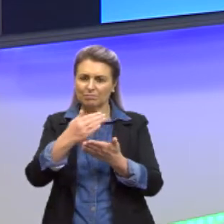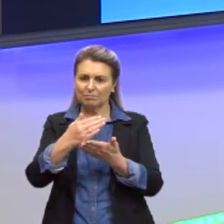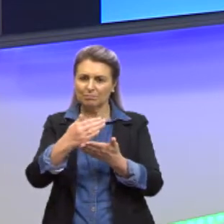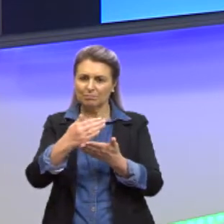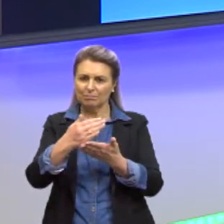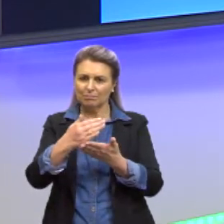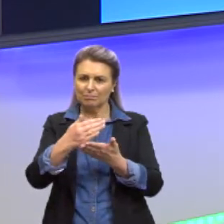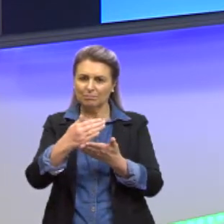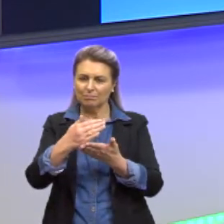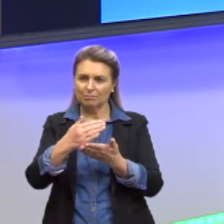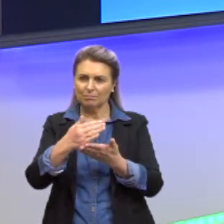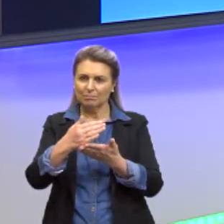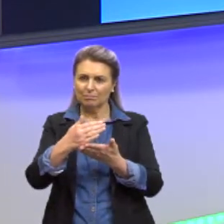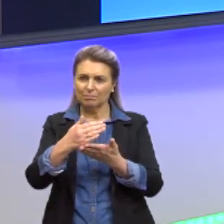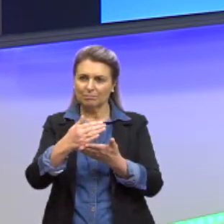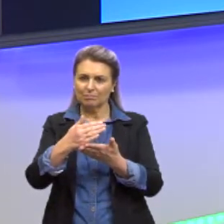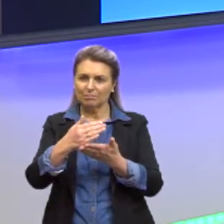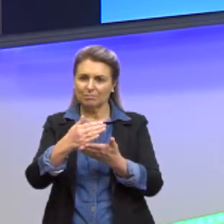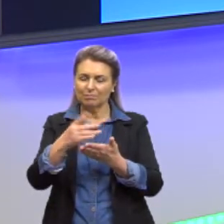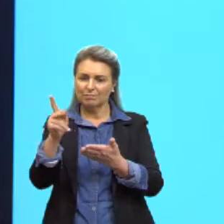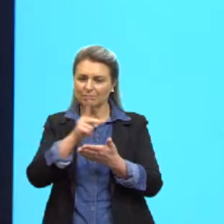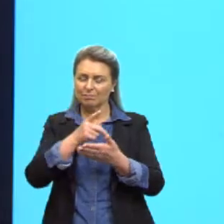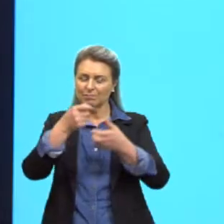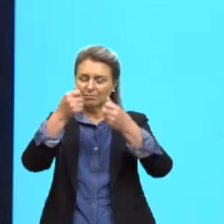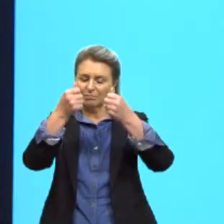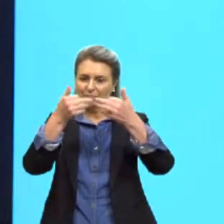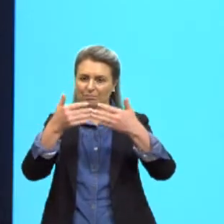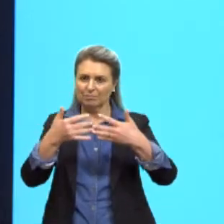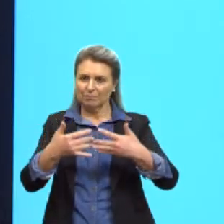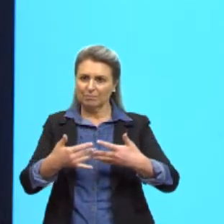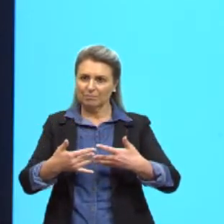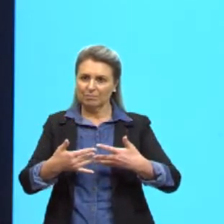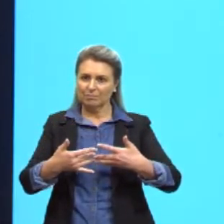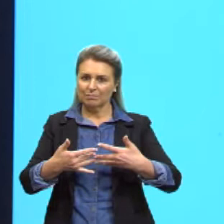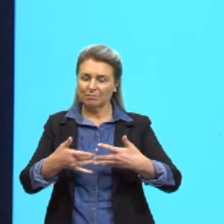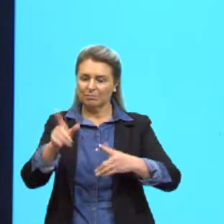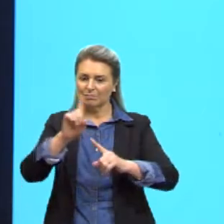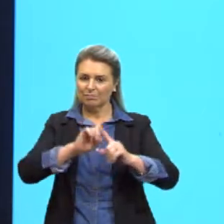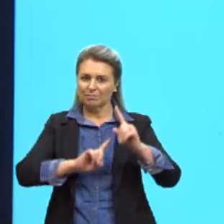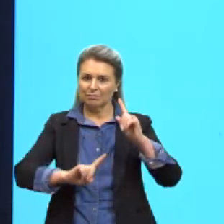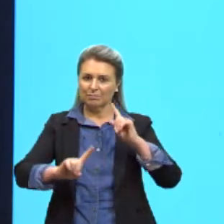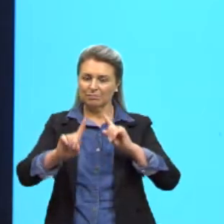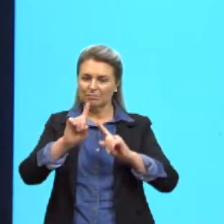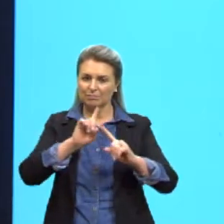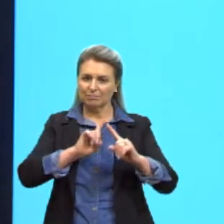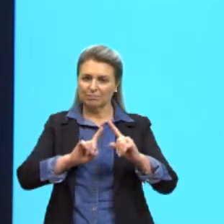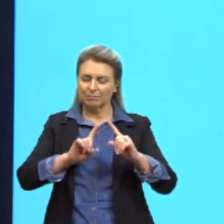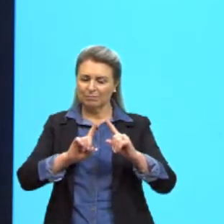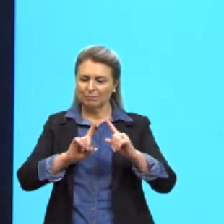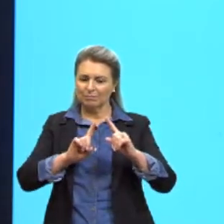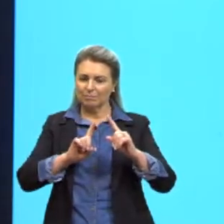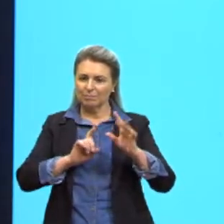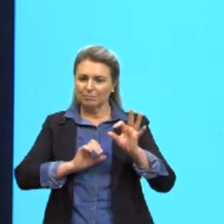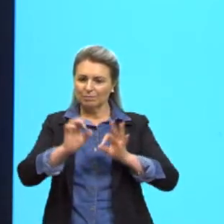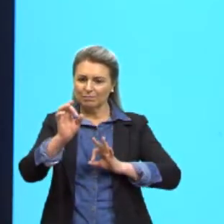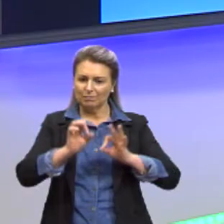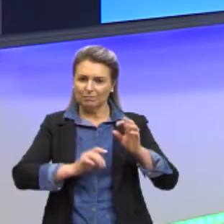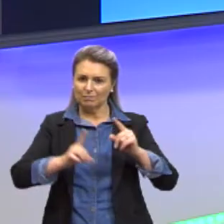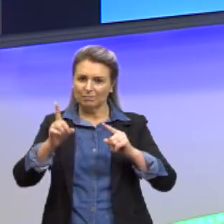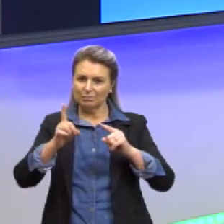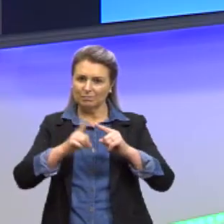eu citei para vocês que algumas delas formavam tipos